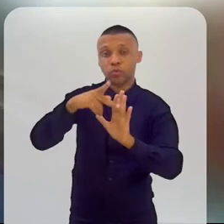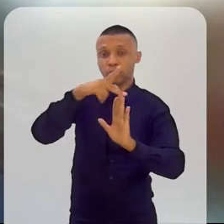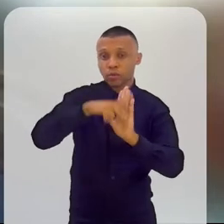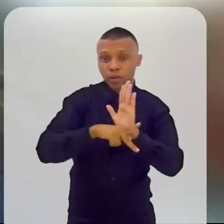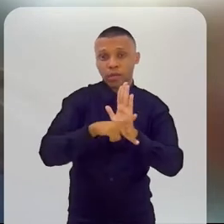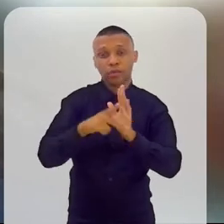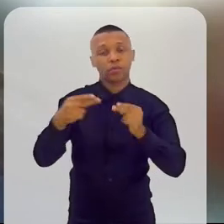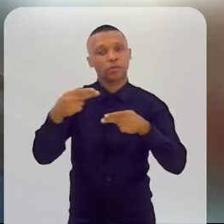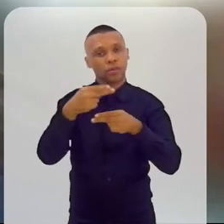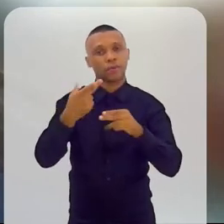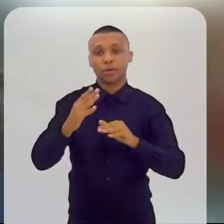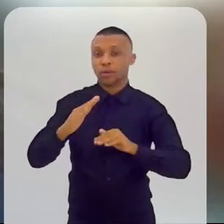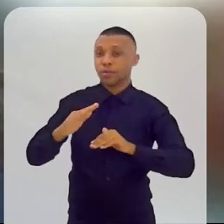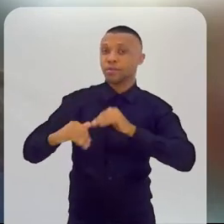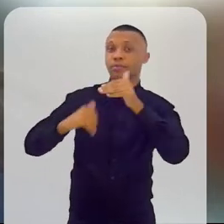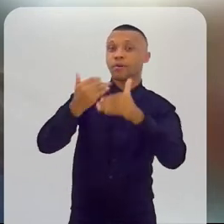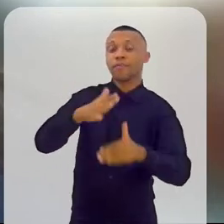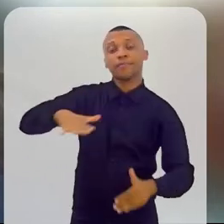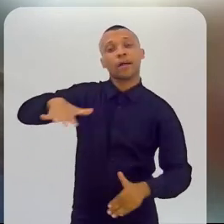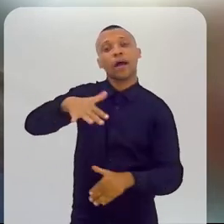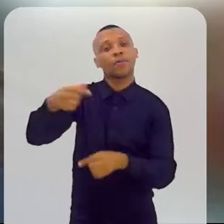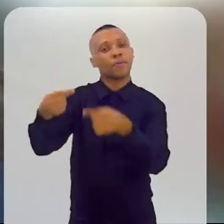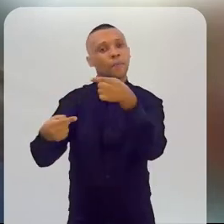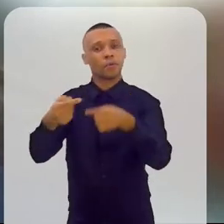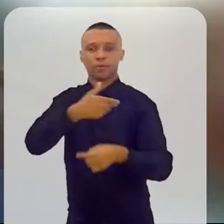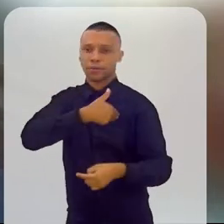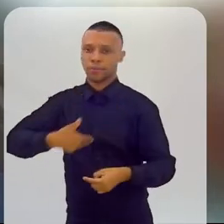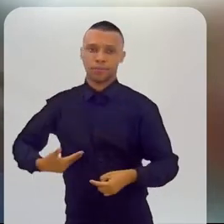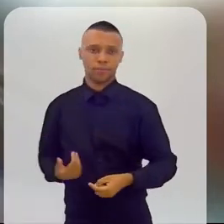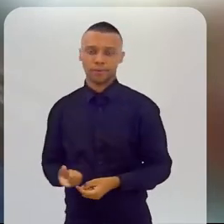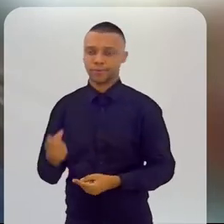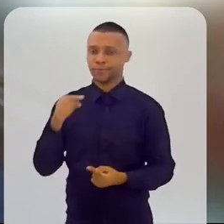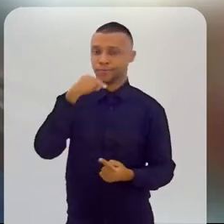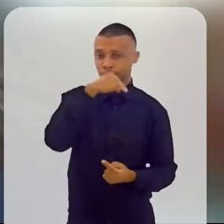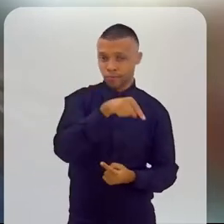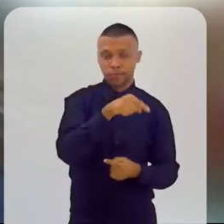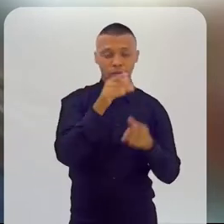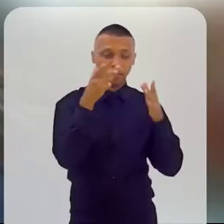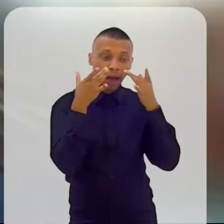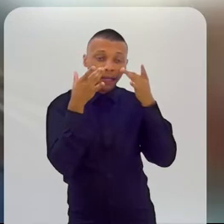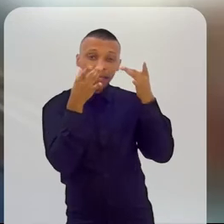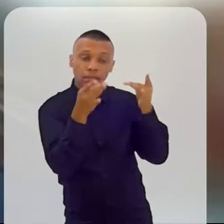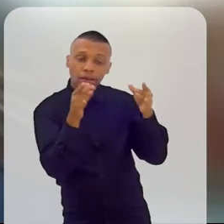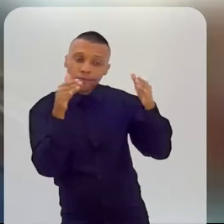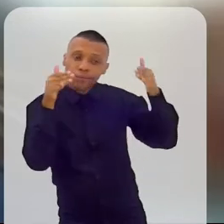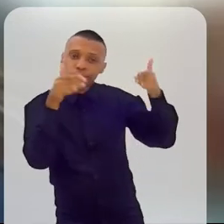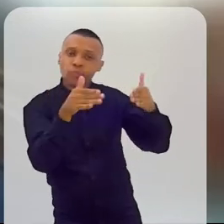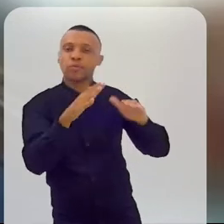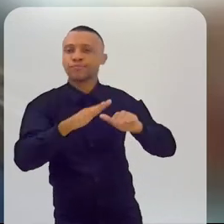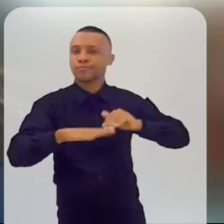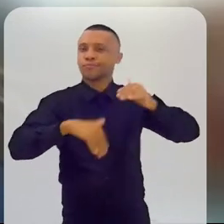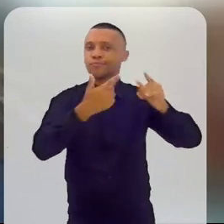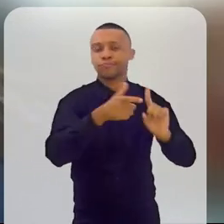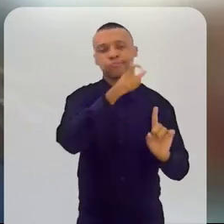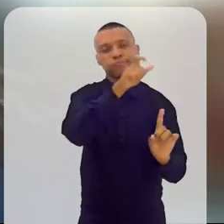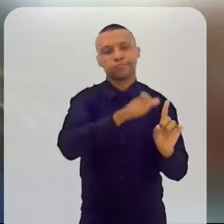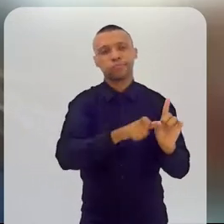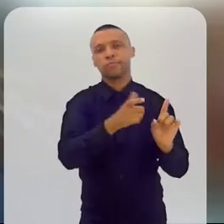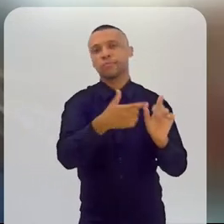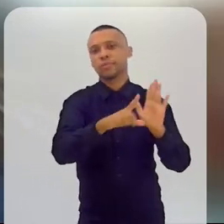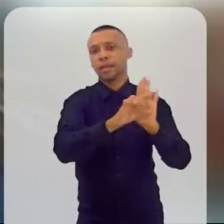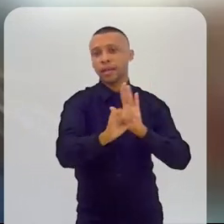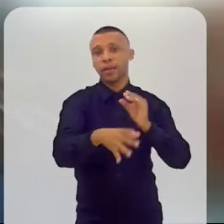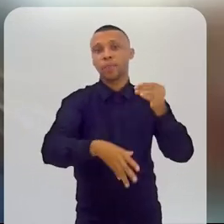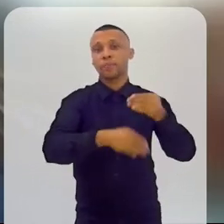que o Sebrae desenvolve na gerência de políticas públicas. Uma em atenção ao agente de desenvolvimento, que é aquela figura da